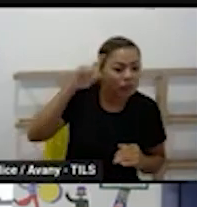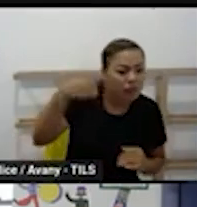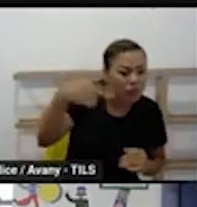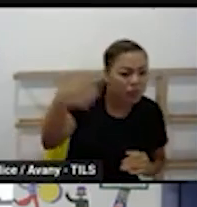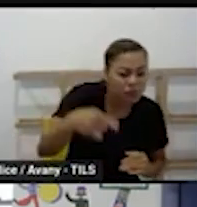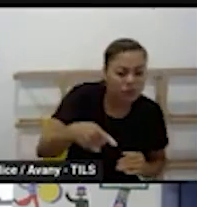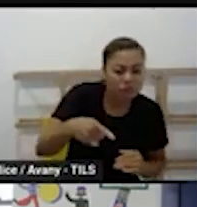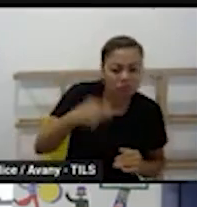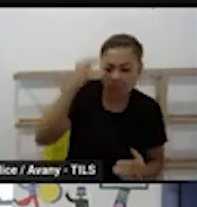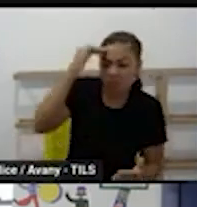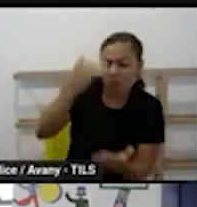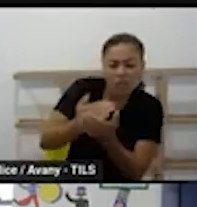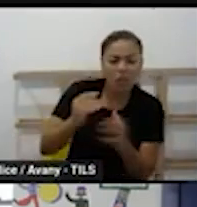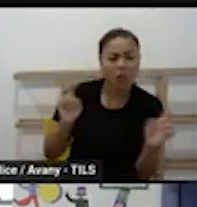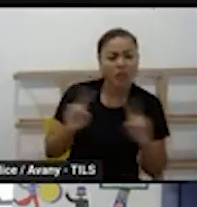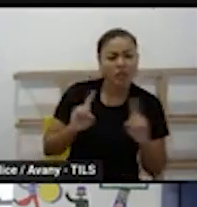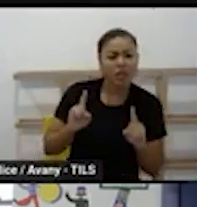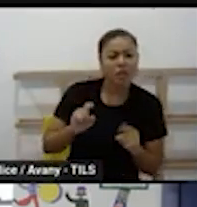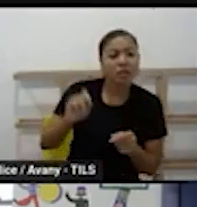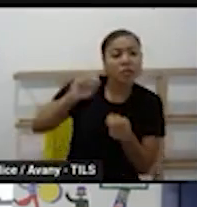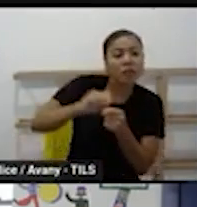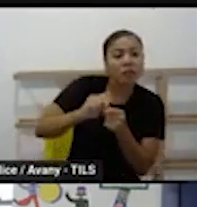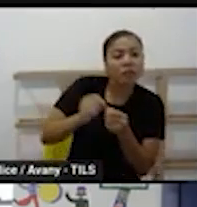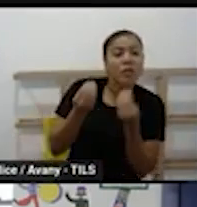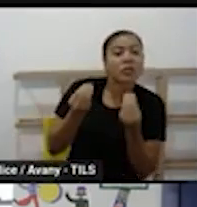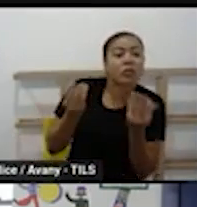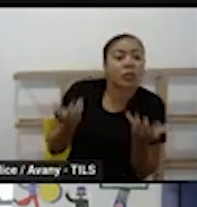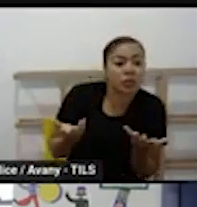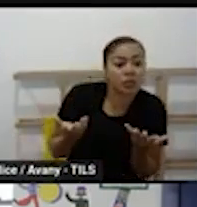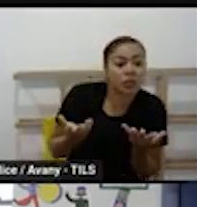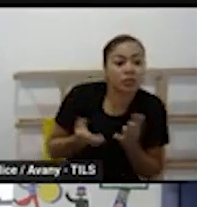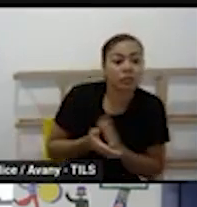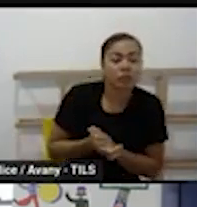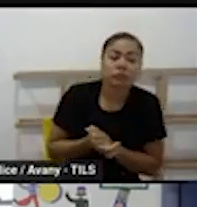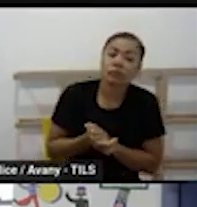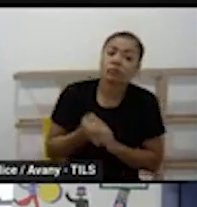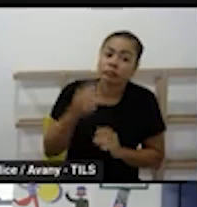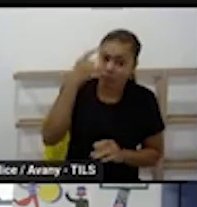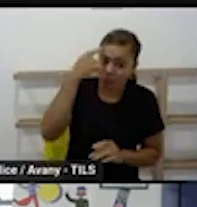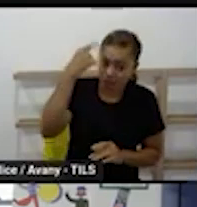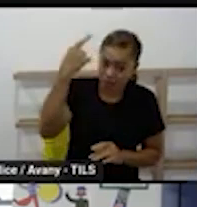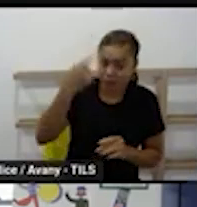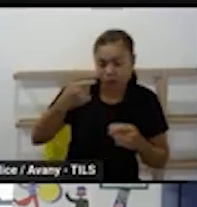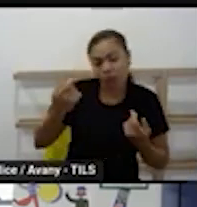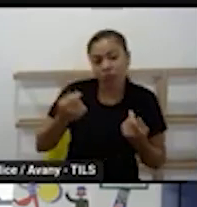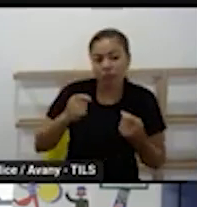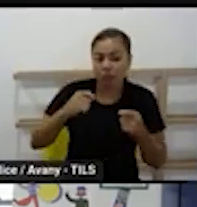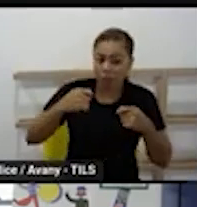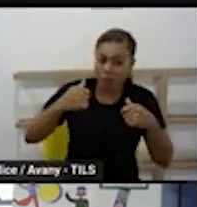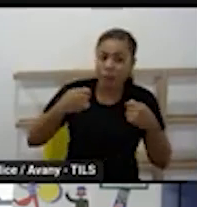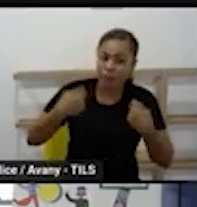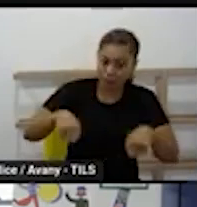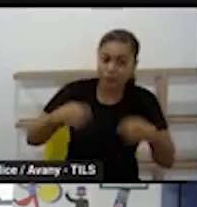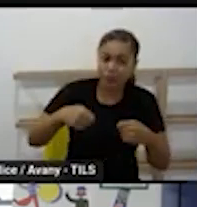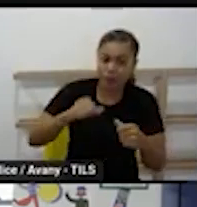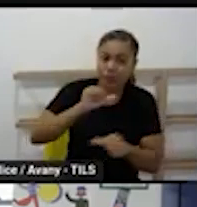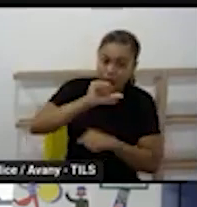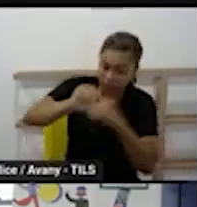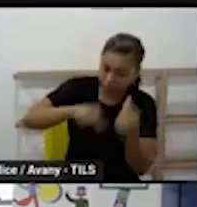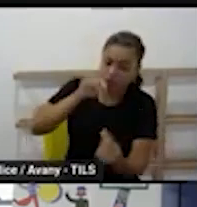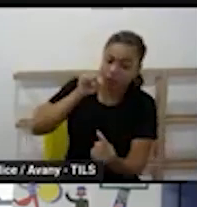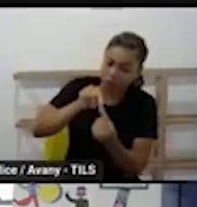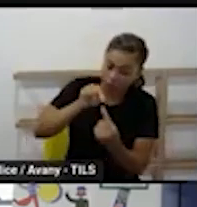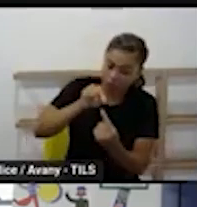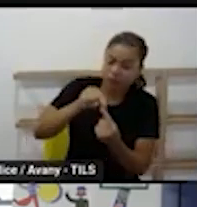da aula na verdade a gente precisa desse tempo da criança se adaptar à escola a gente precisa na